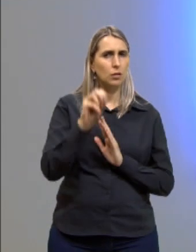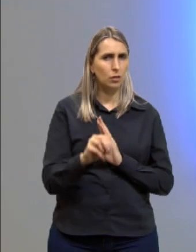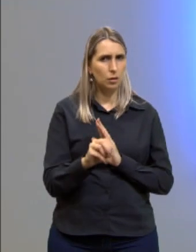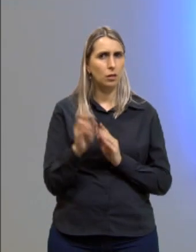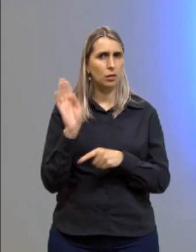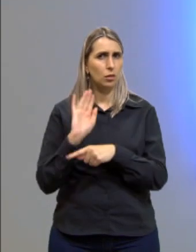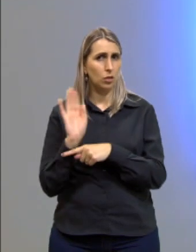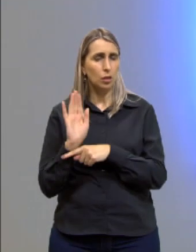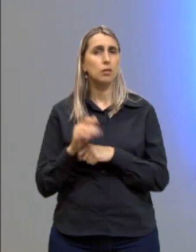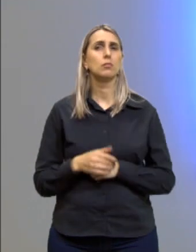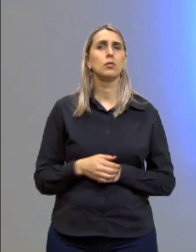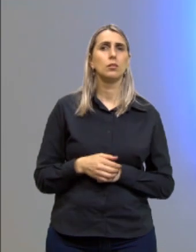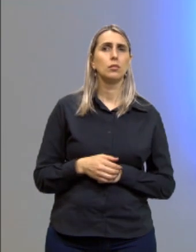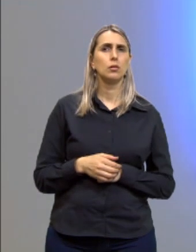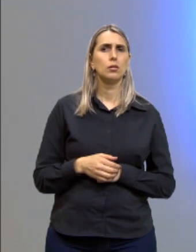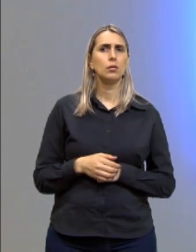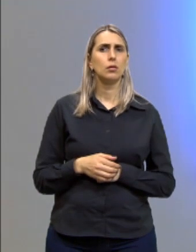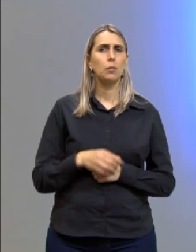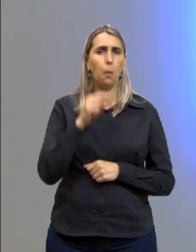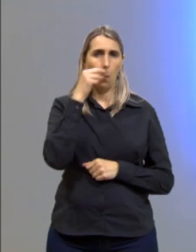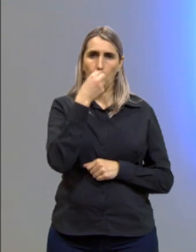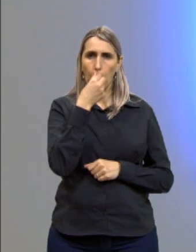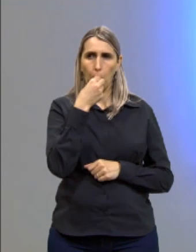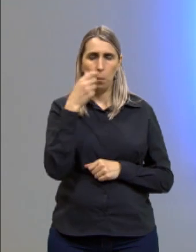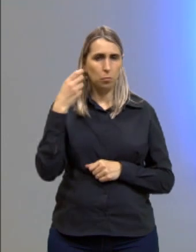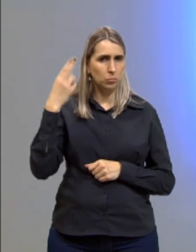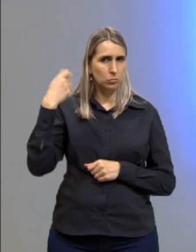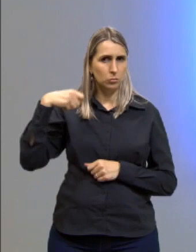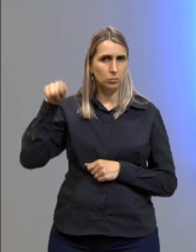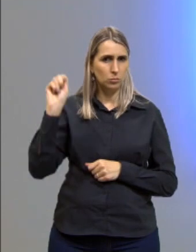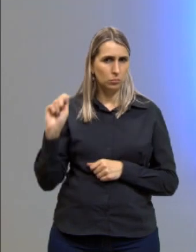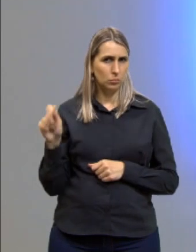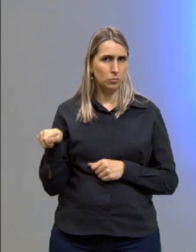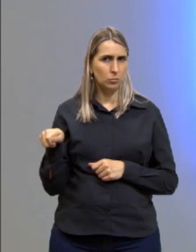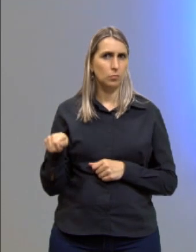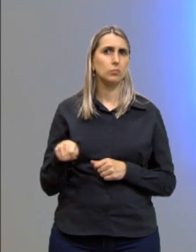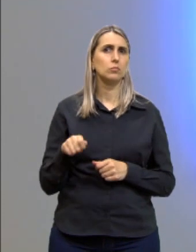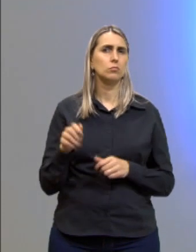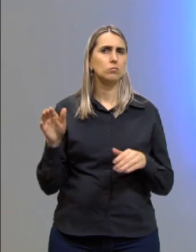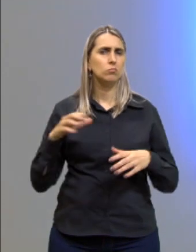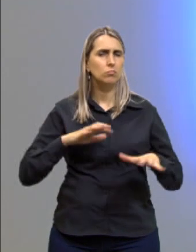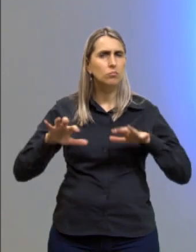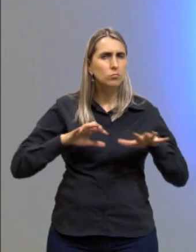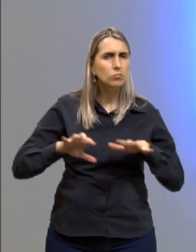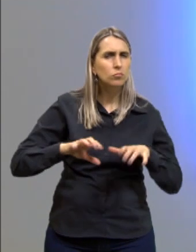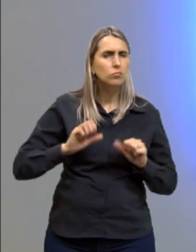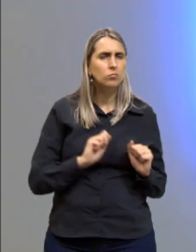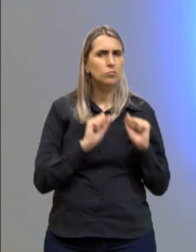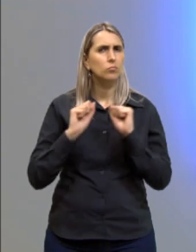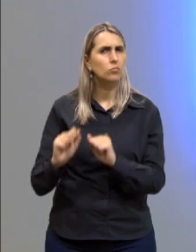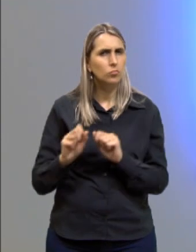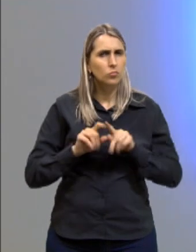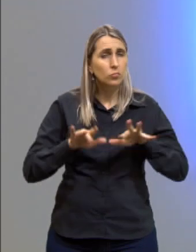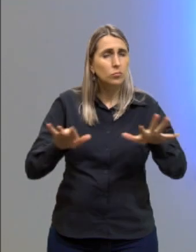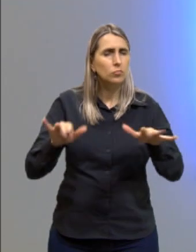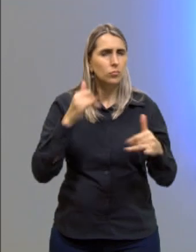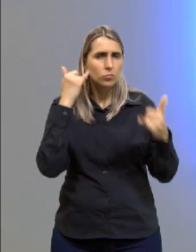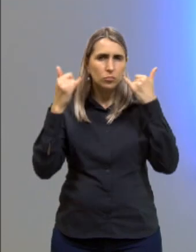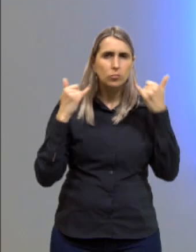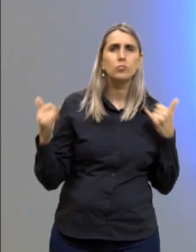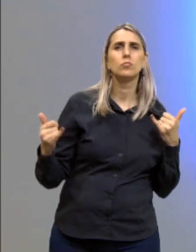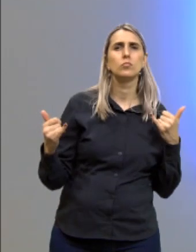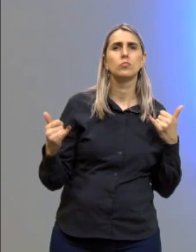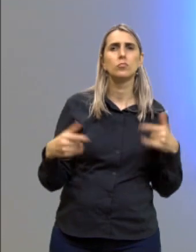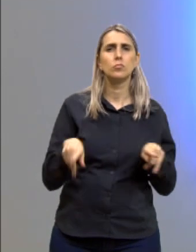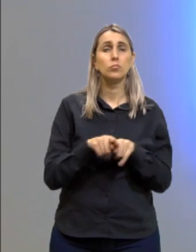cinematográficas de Charlie Chaplin atuaram como fortes difusores de informações e